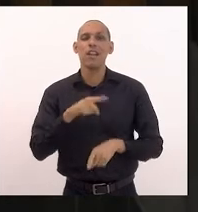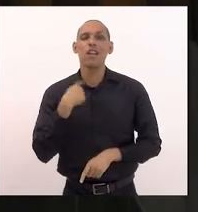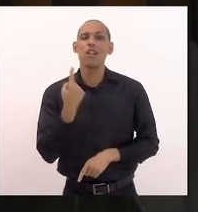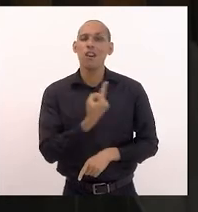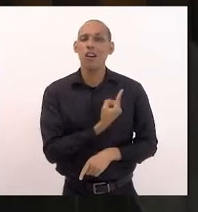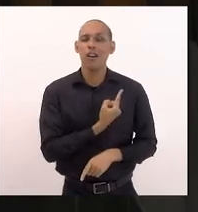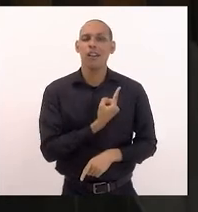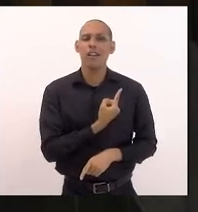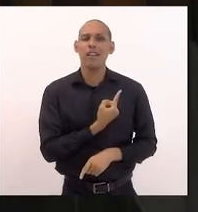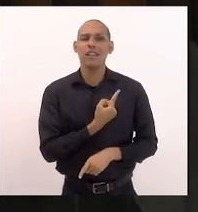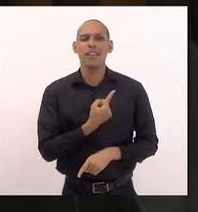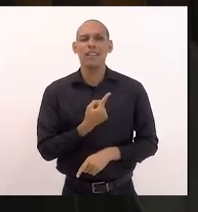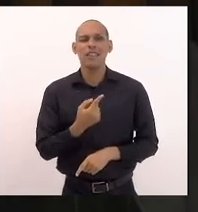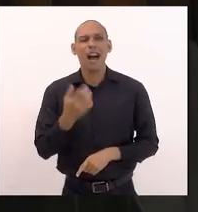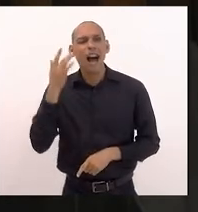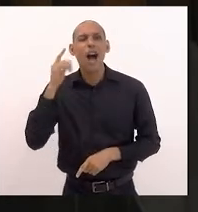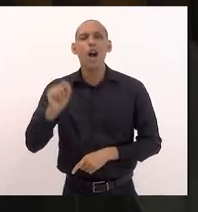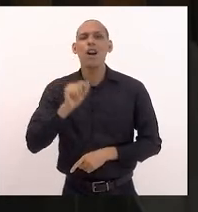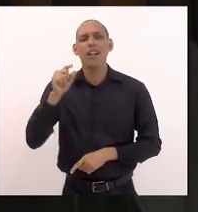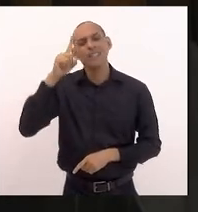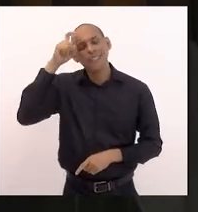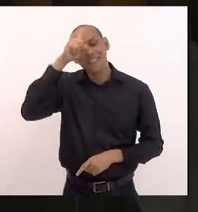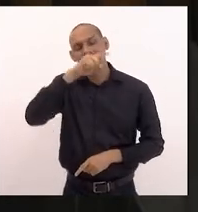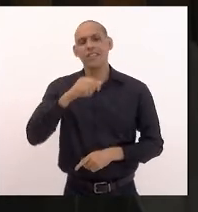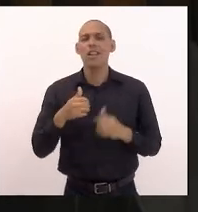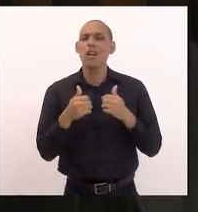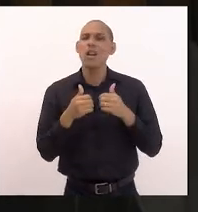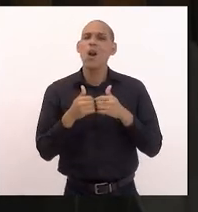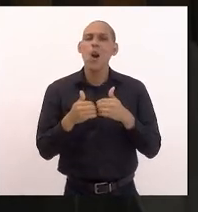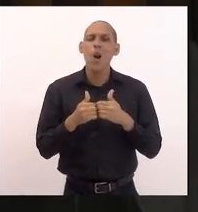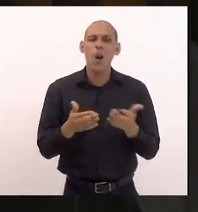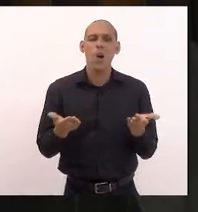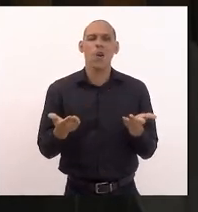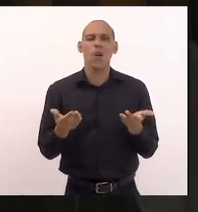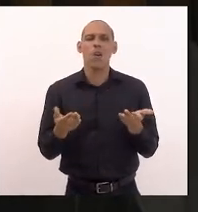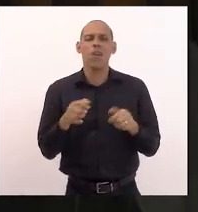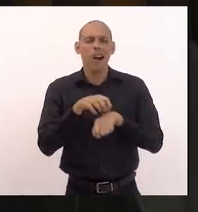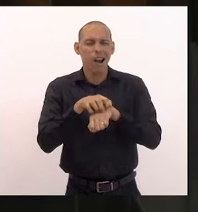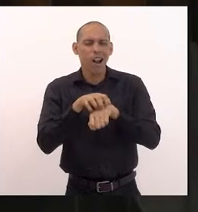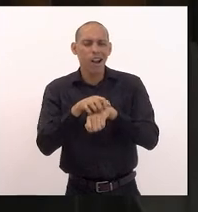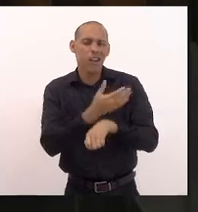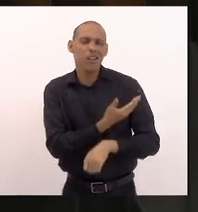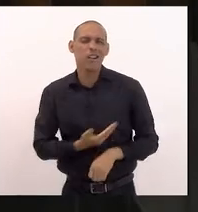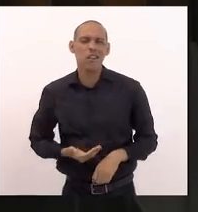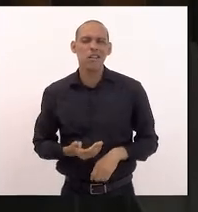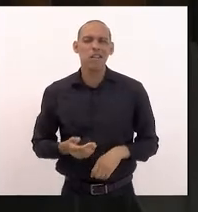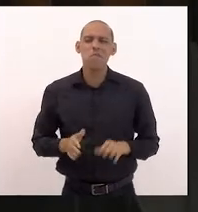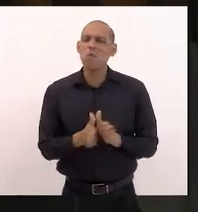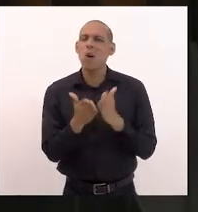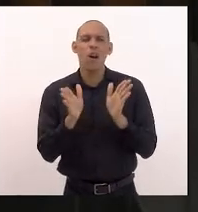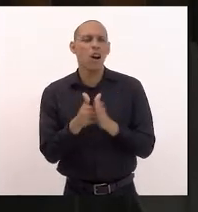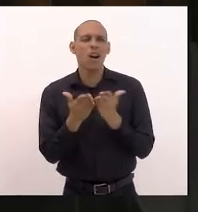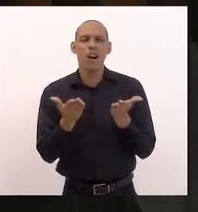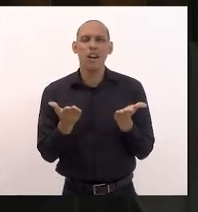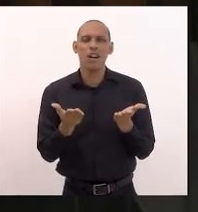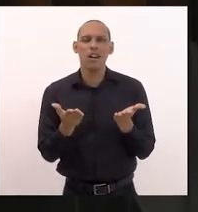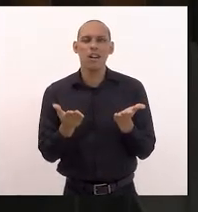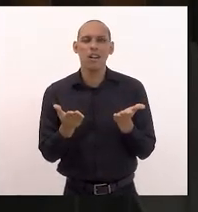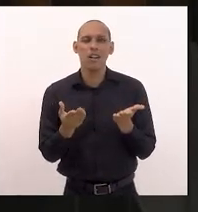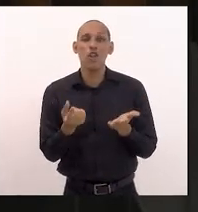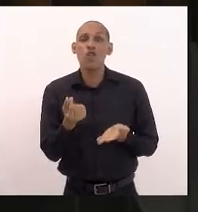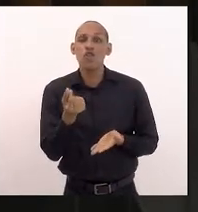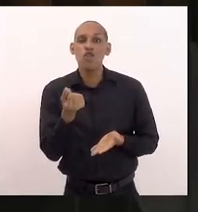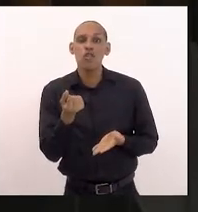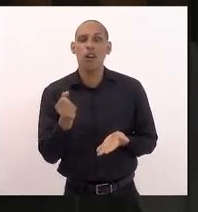lá uma dificuldade enorme com a precariedade de transporte público na nossa cidade a nossa cidade a passagem de um ônibus é